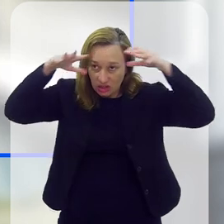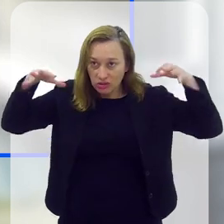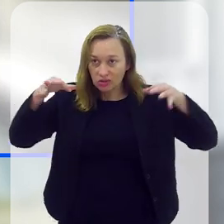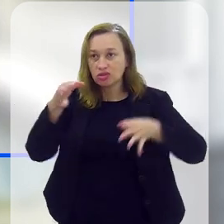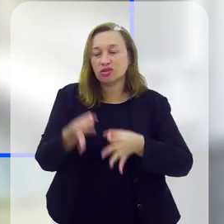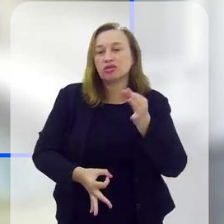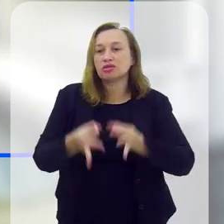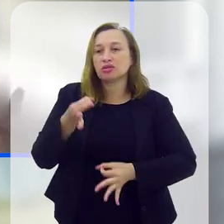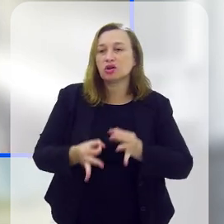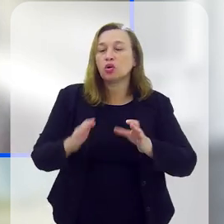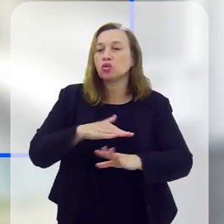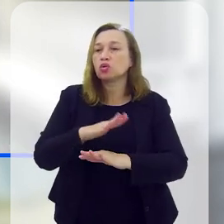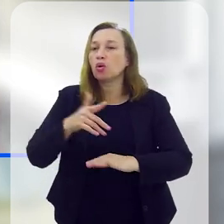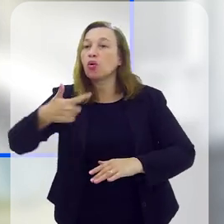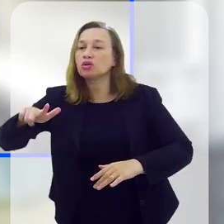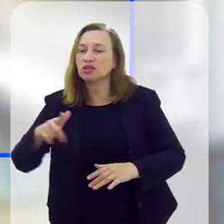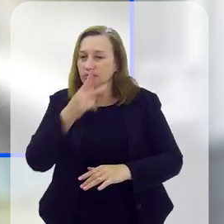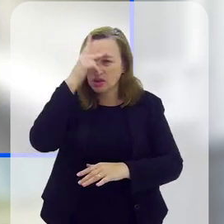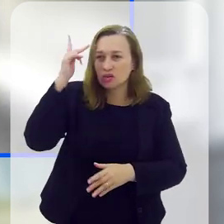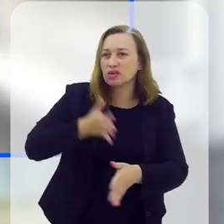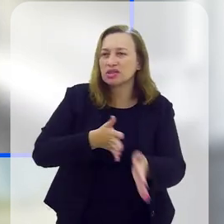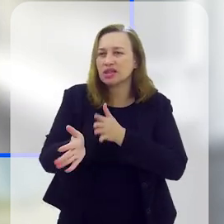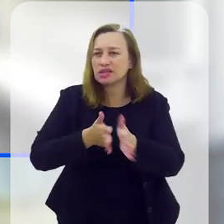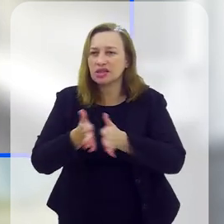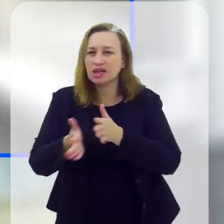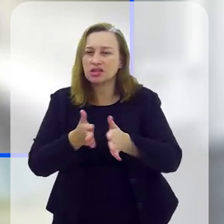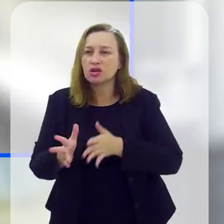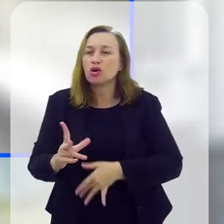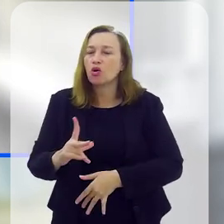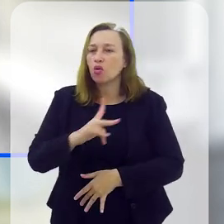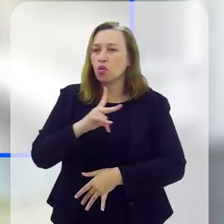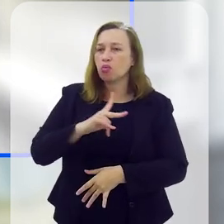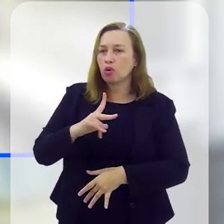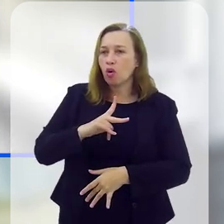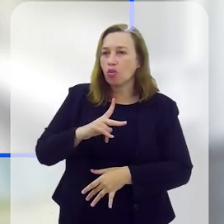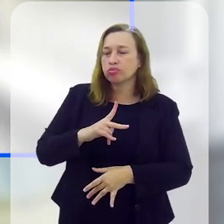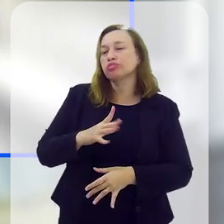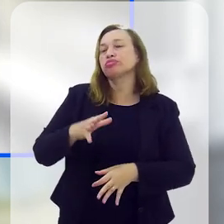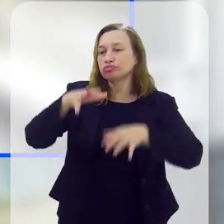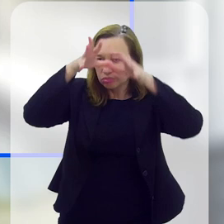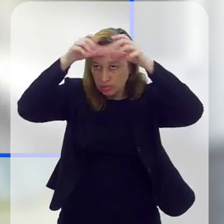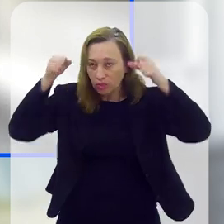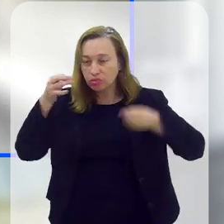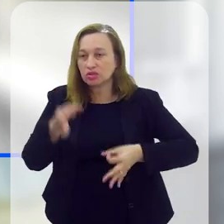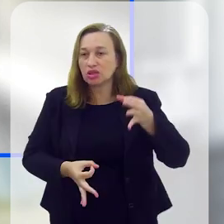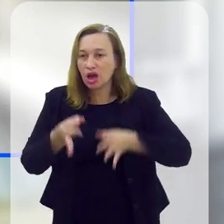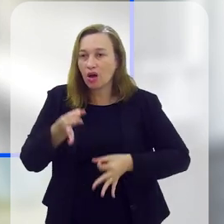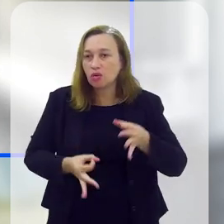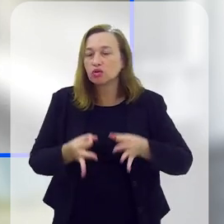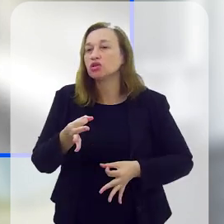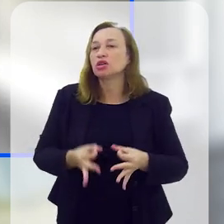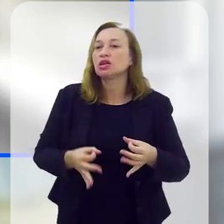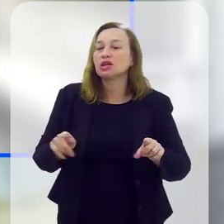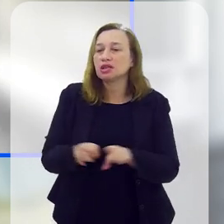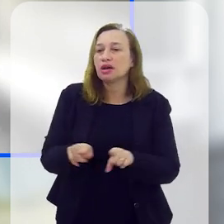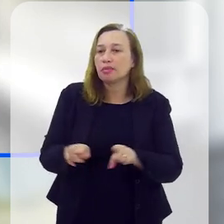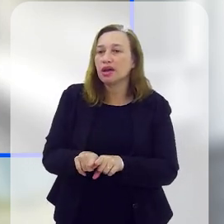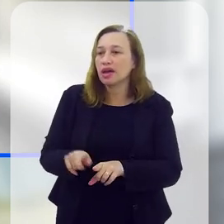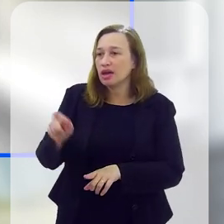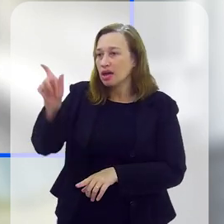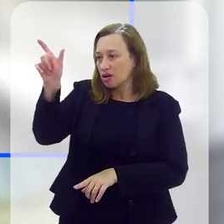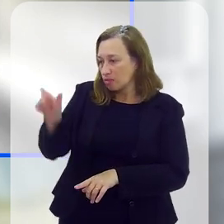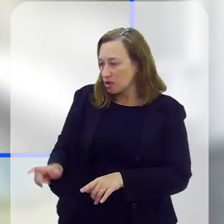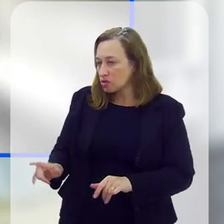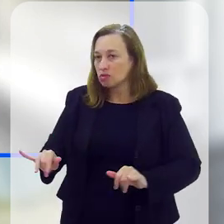Não é, não tem outros atores, né? Outras pessoas que têm acesso a esse sistema, só mesmo o próprio tribunal e a vítima ali da ponta, né? Para poder fazer